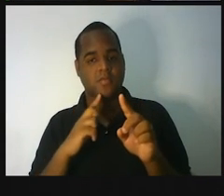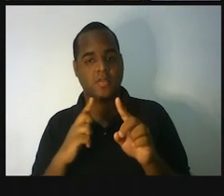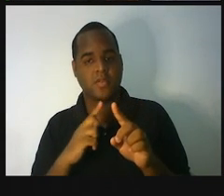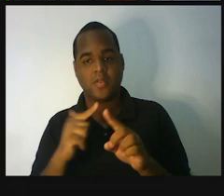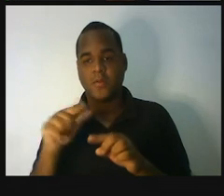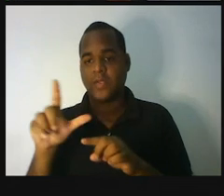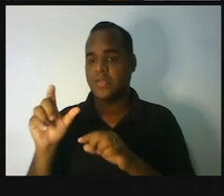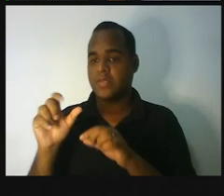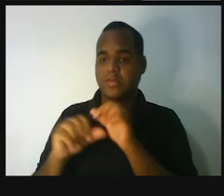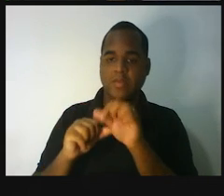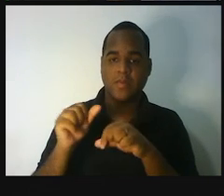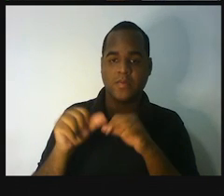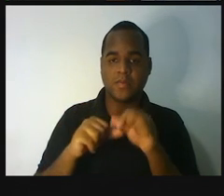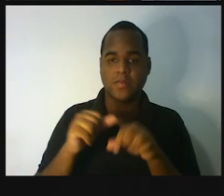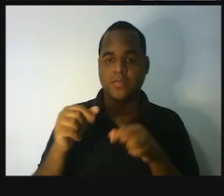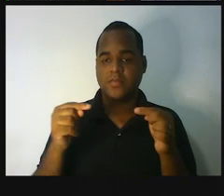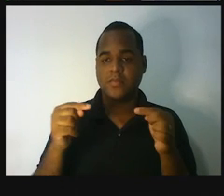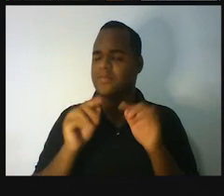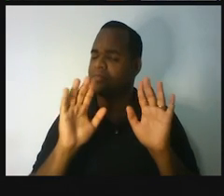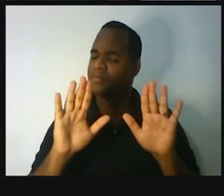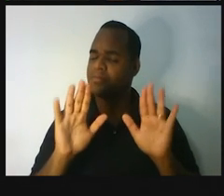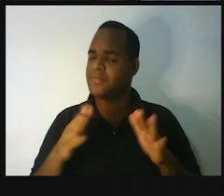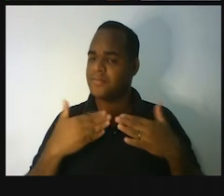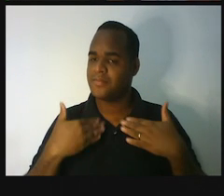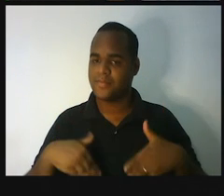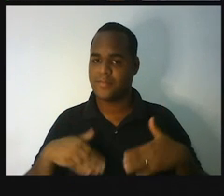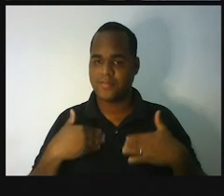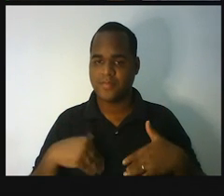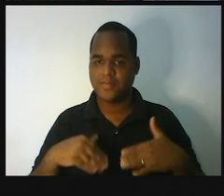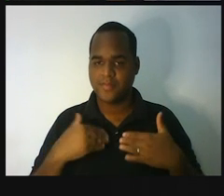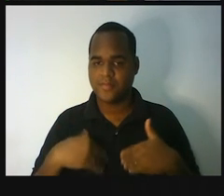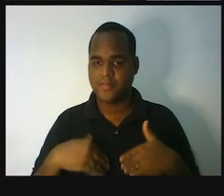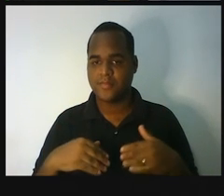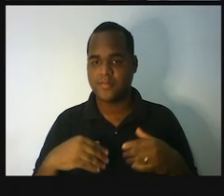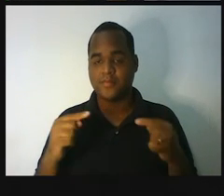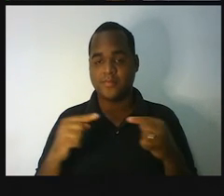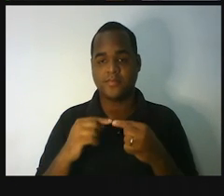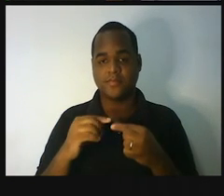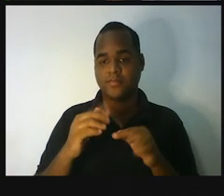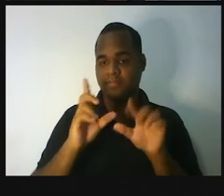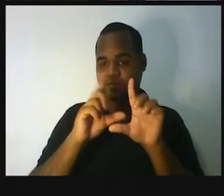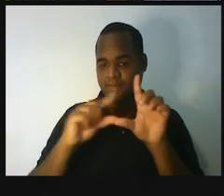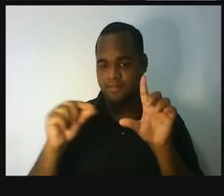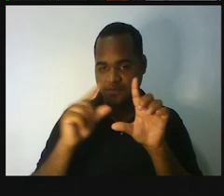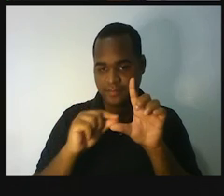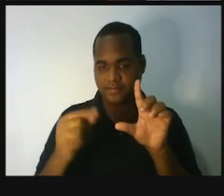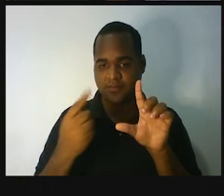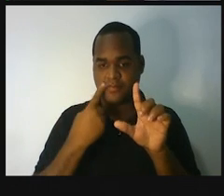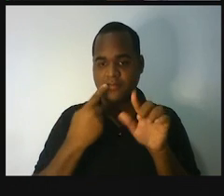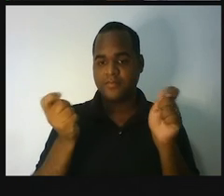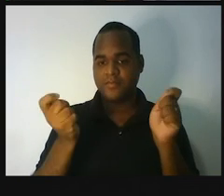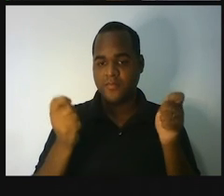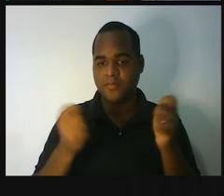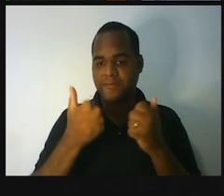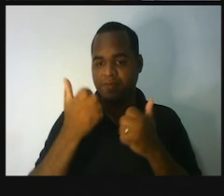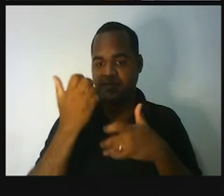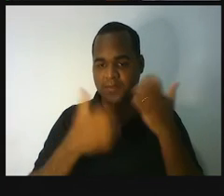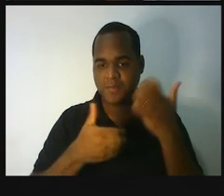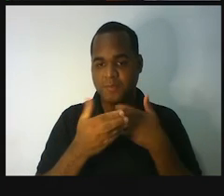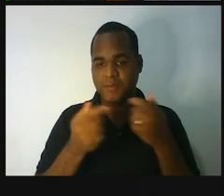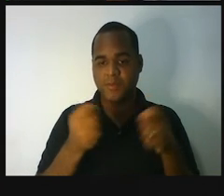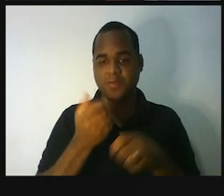multiplicar. Fica tranquilo, fica tranquila, porque na descrição da aula vai ter um link para você